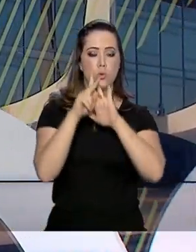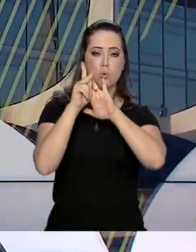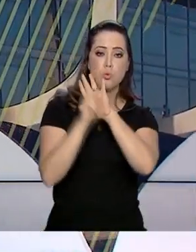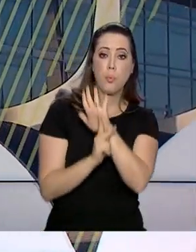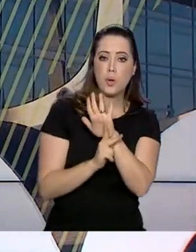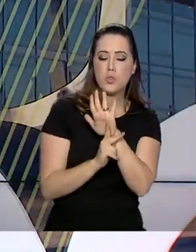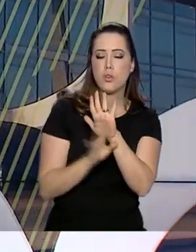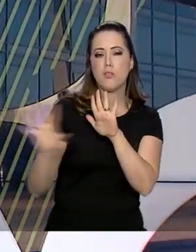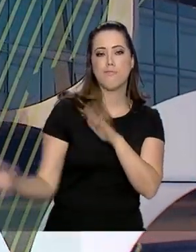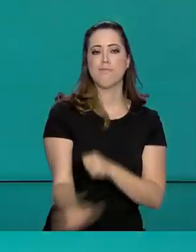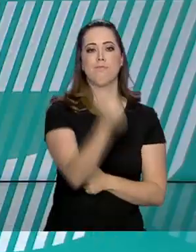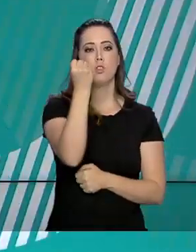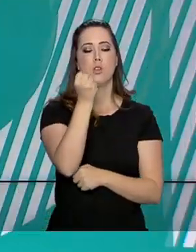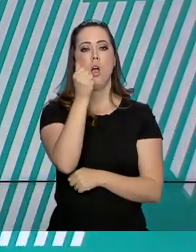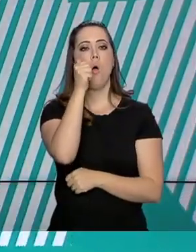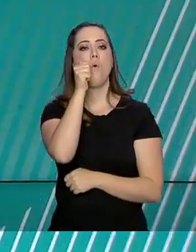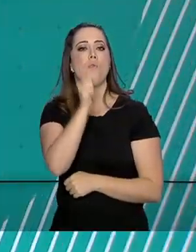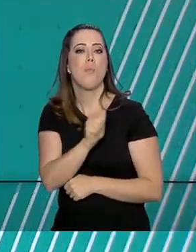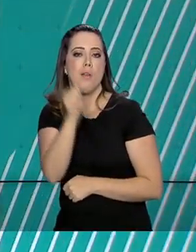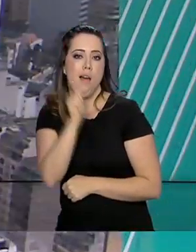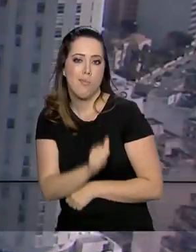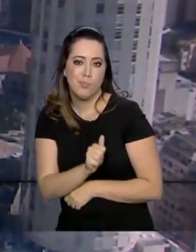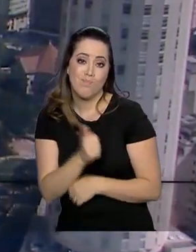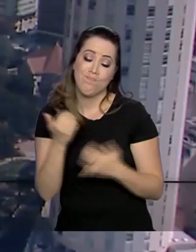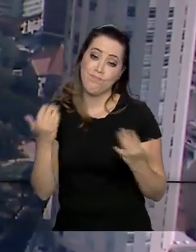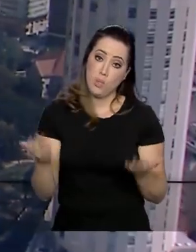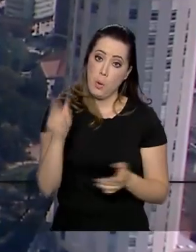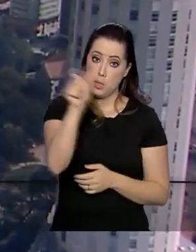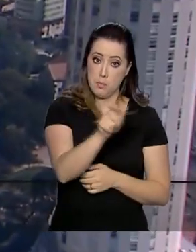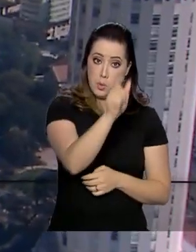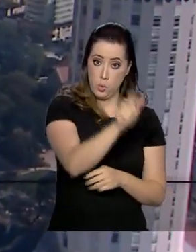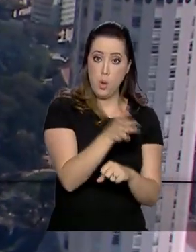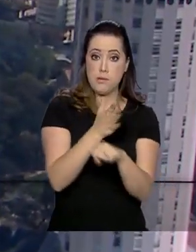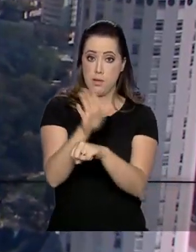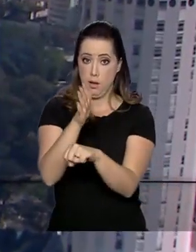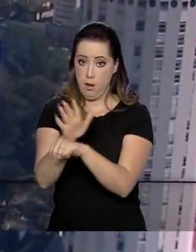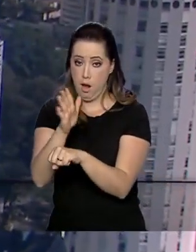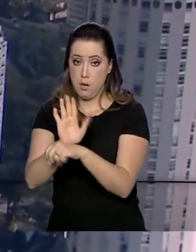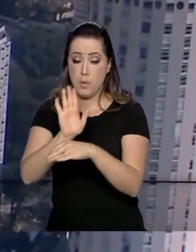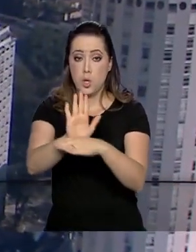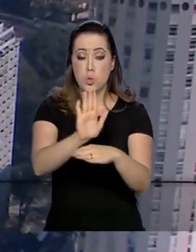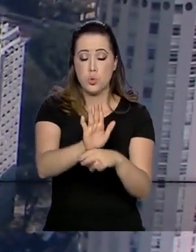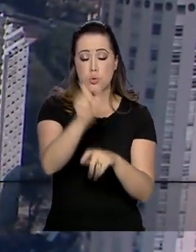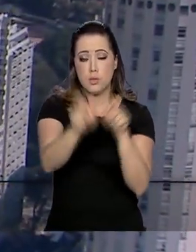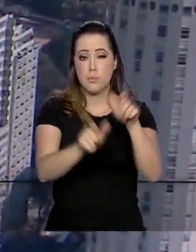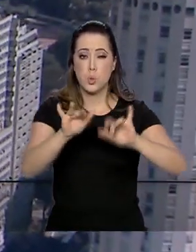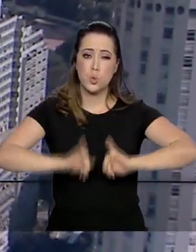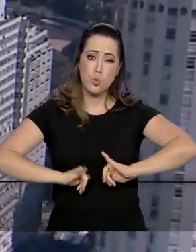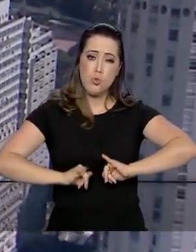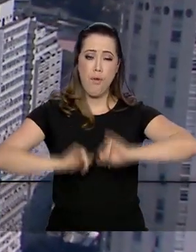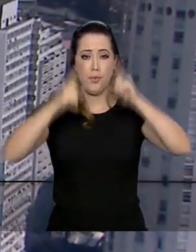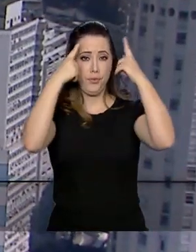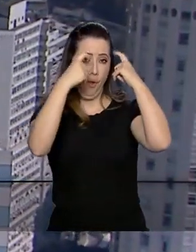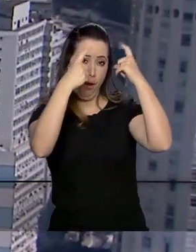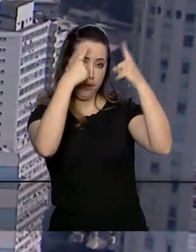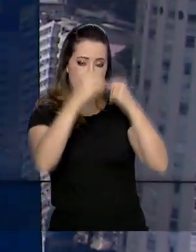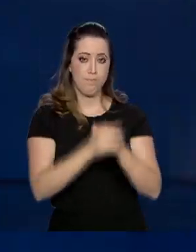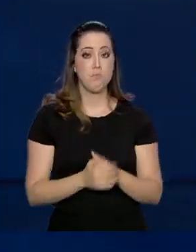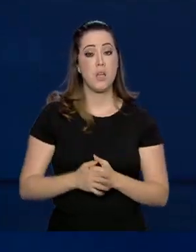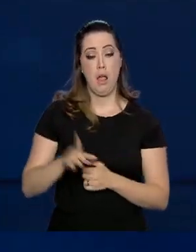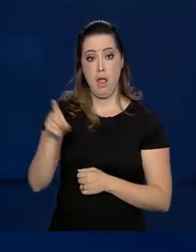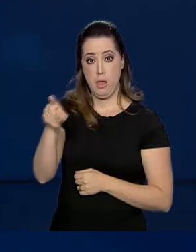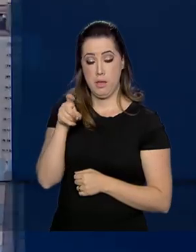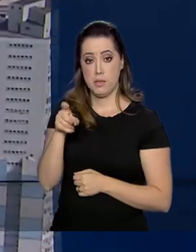Salve Uma Mulher. Com ele, pessoas comuns vão ser capacitadas para ajudar as vítimas de violência. A ex-modelo e